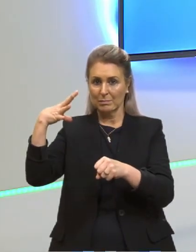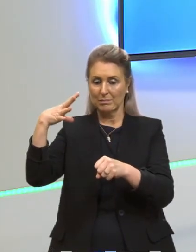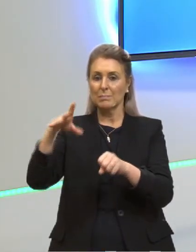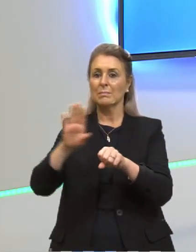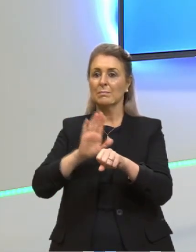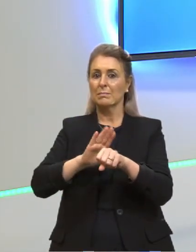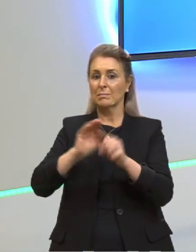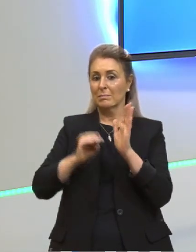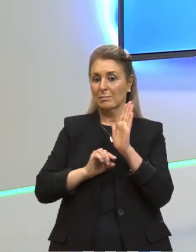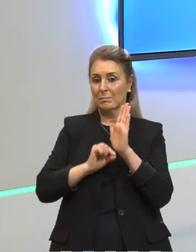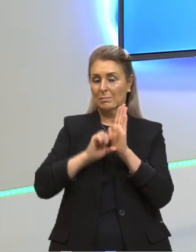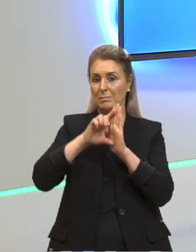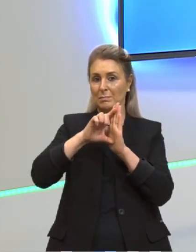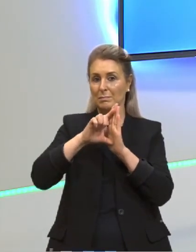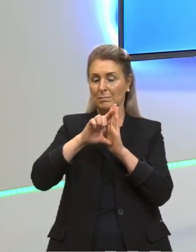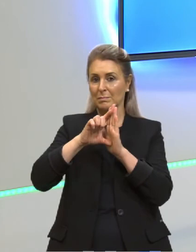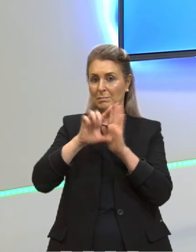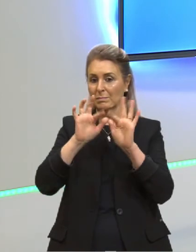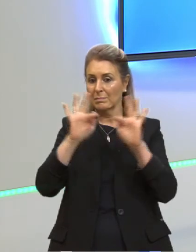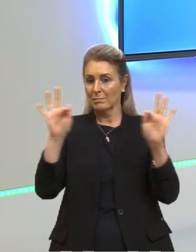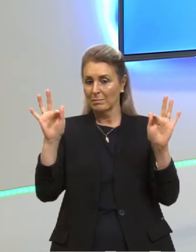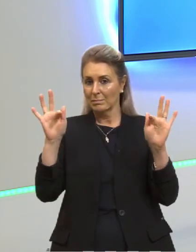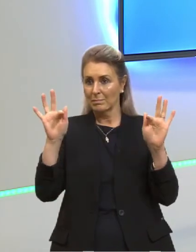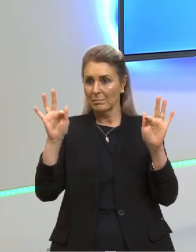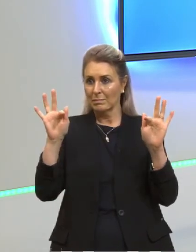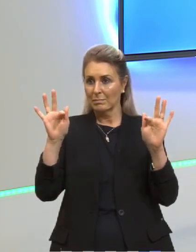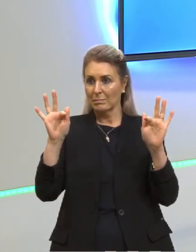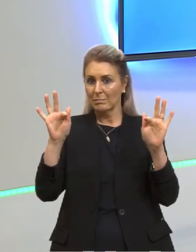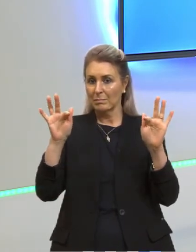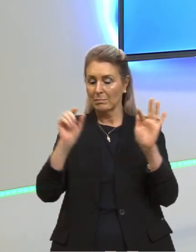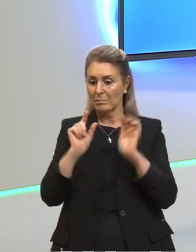maior do que a função do trabalho, porque se for igual,